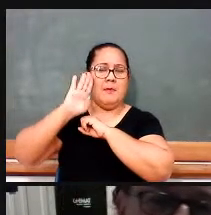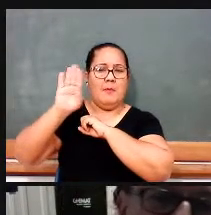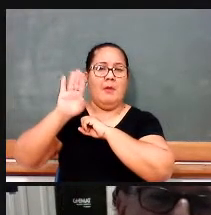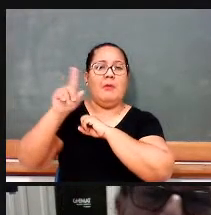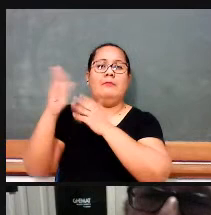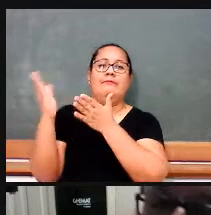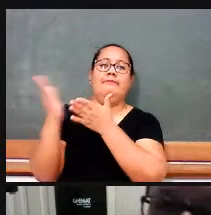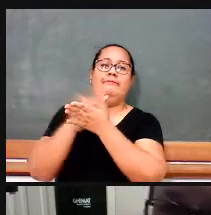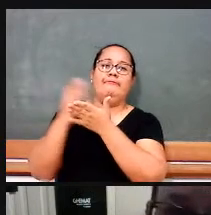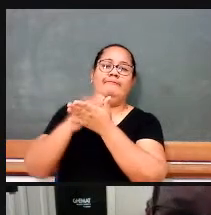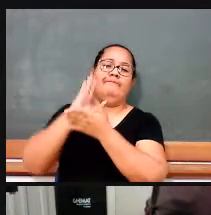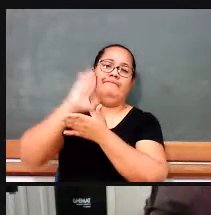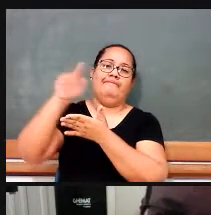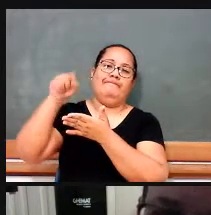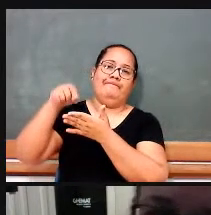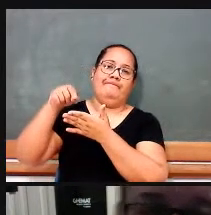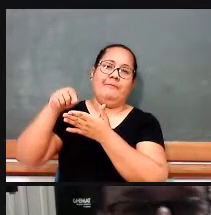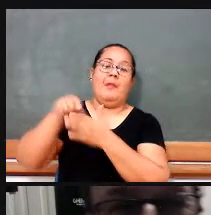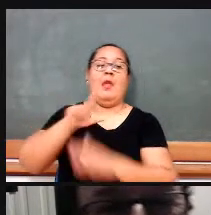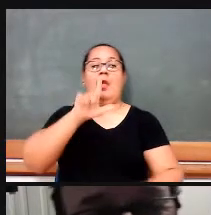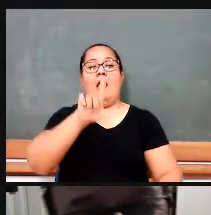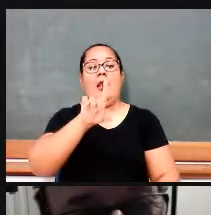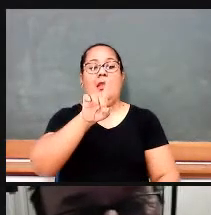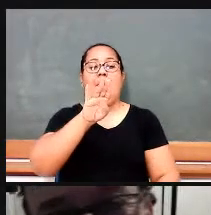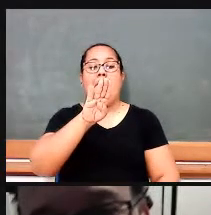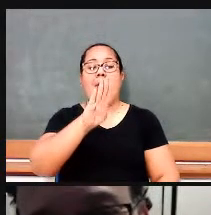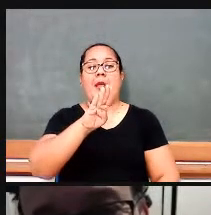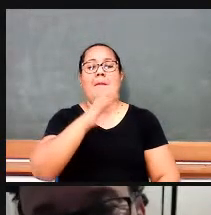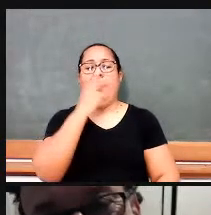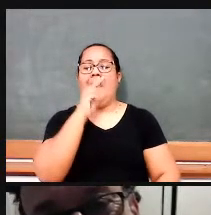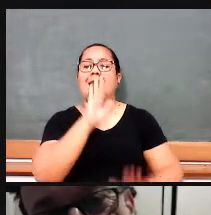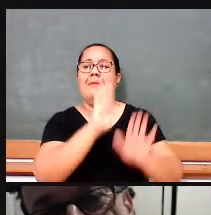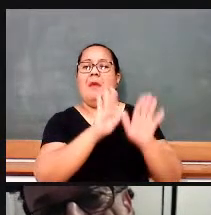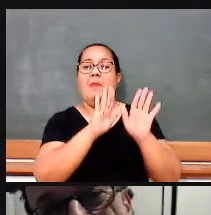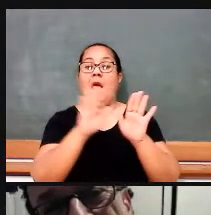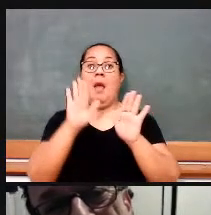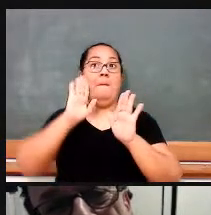didáticos. Os livros didáticos dão banana para a LDB,